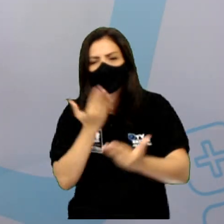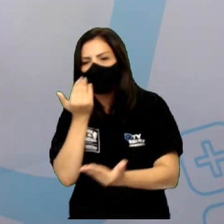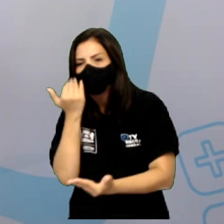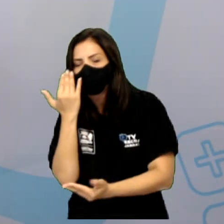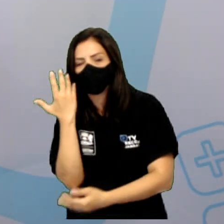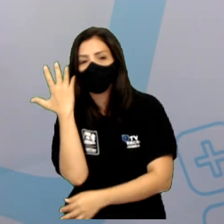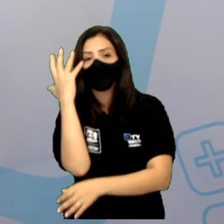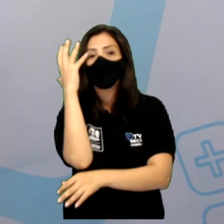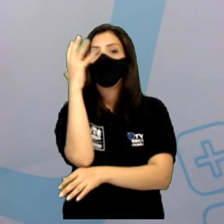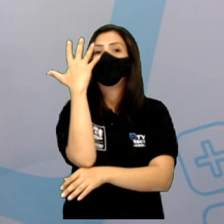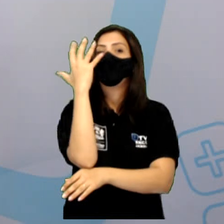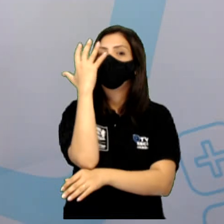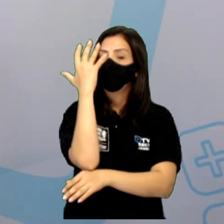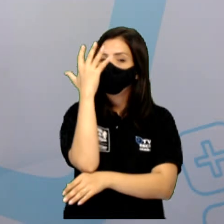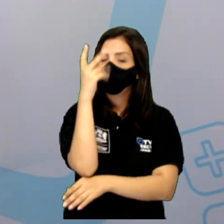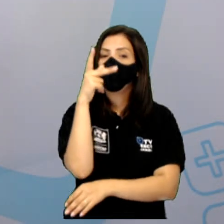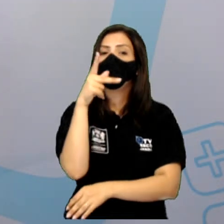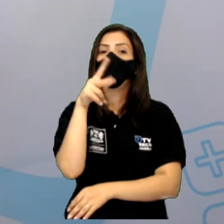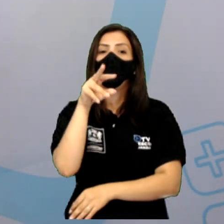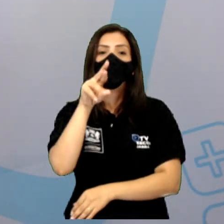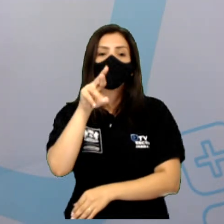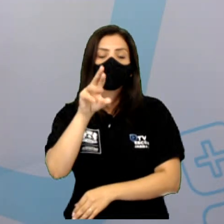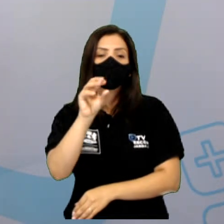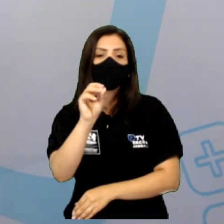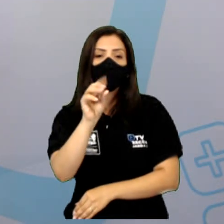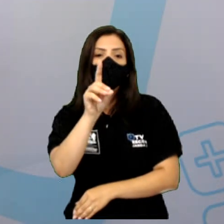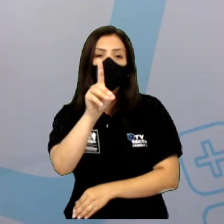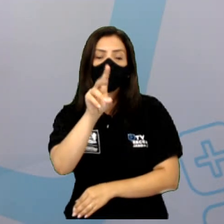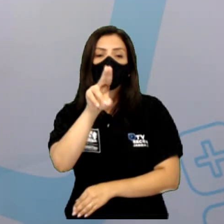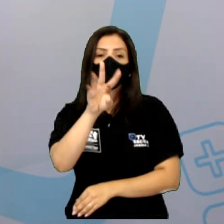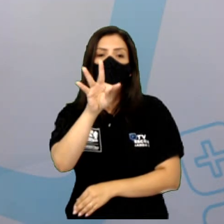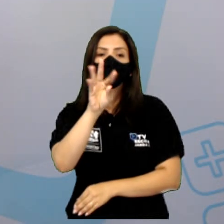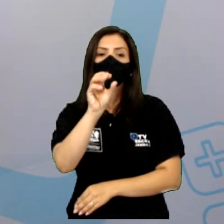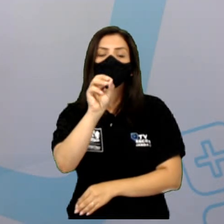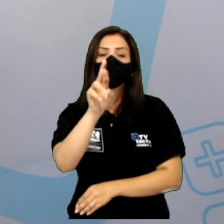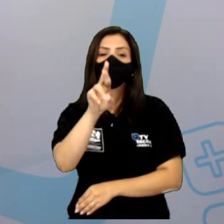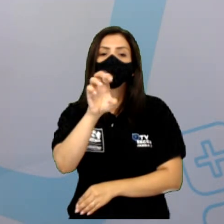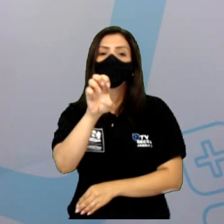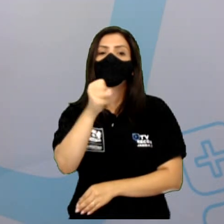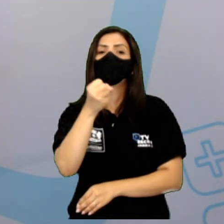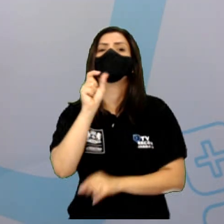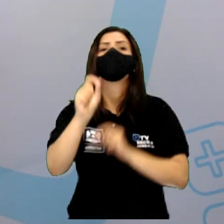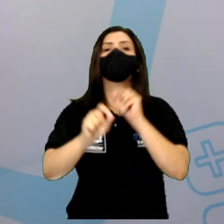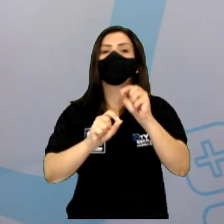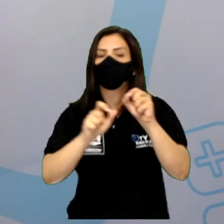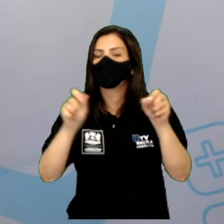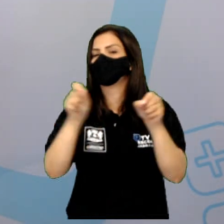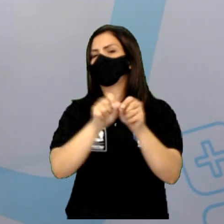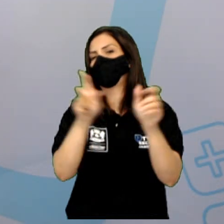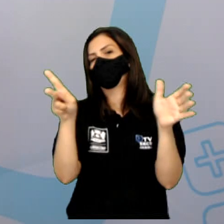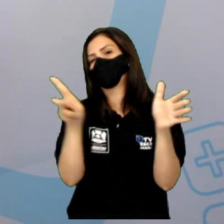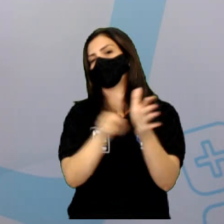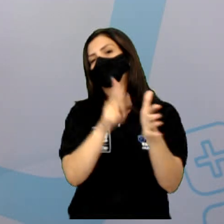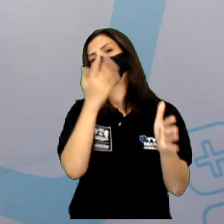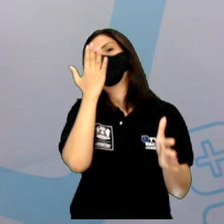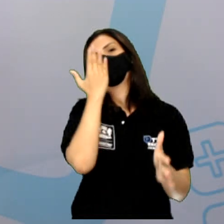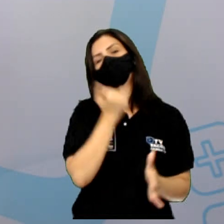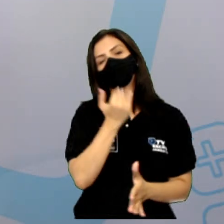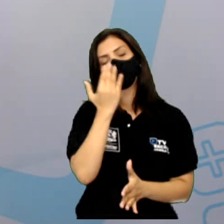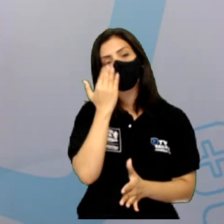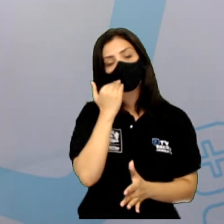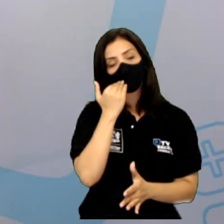são seres produtores, ou seja, elas produzem o seu próprio alimento. Já tem os seres